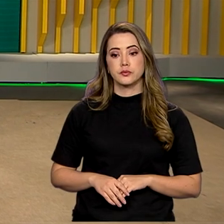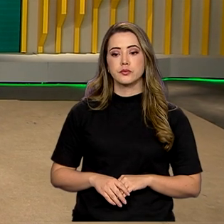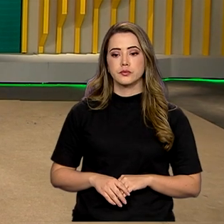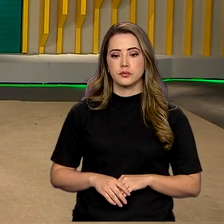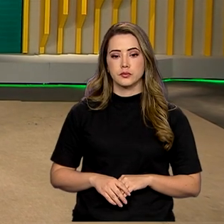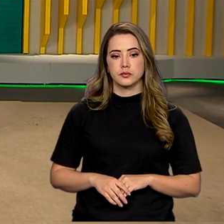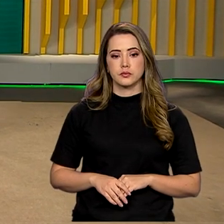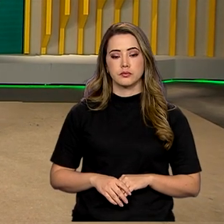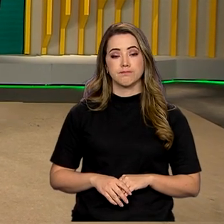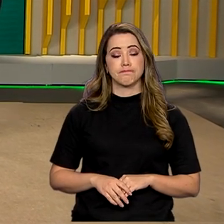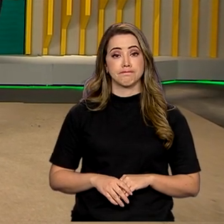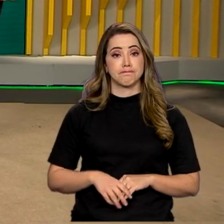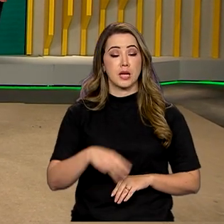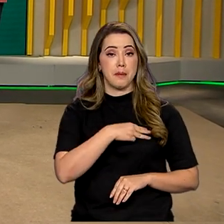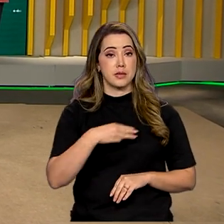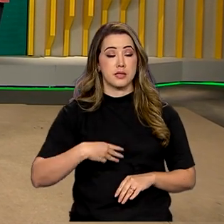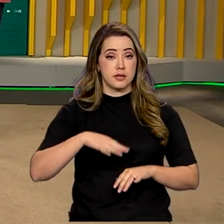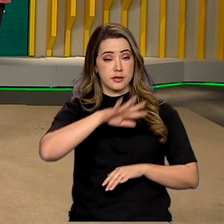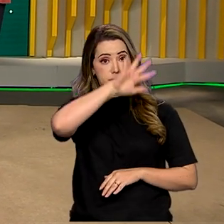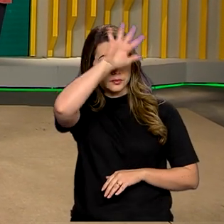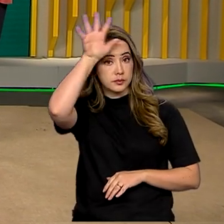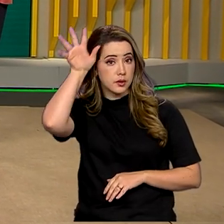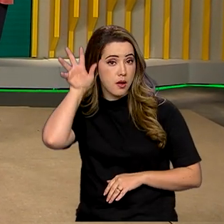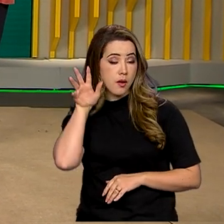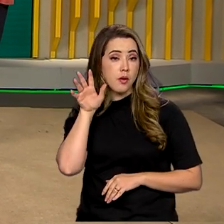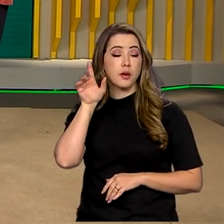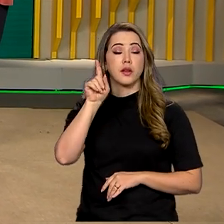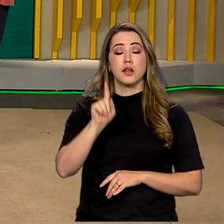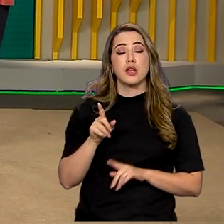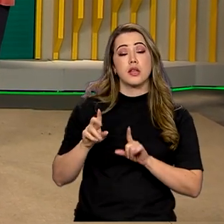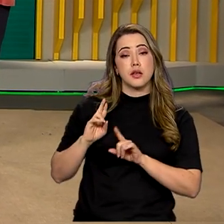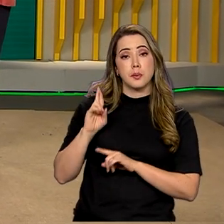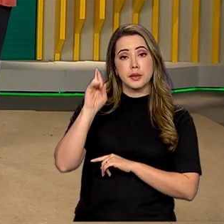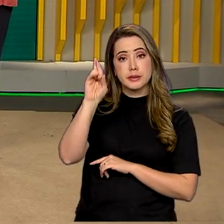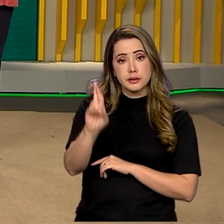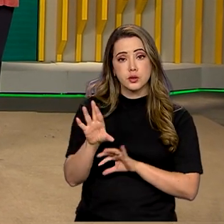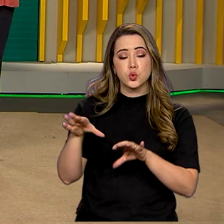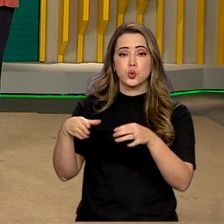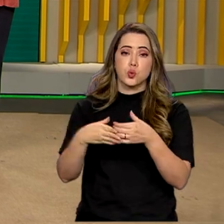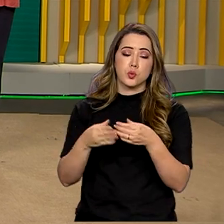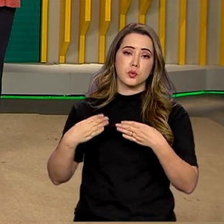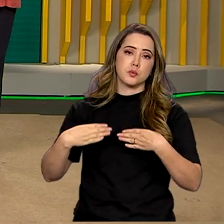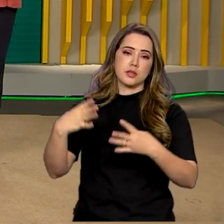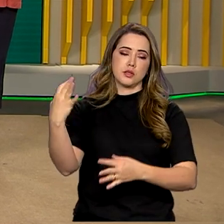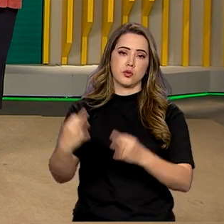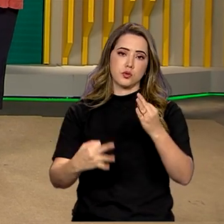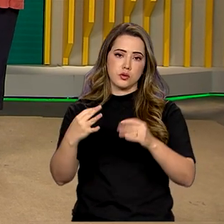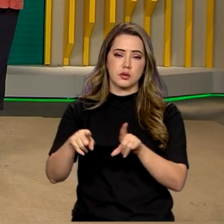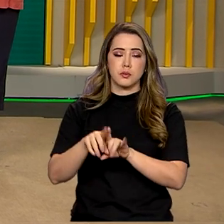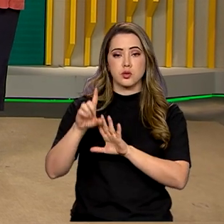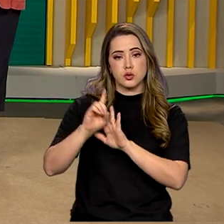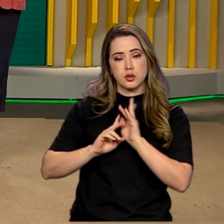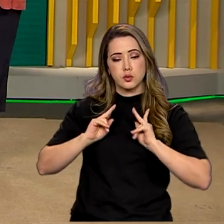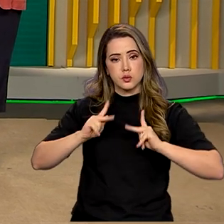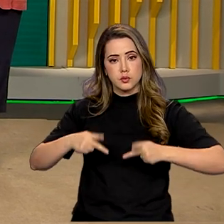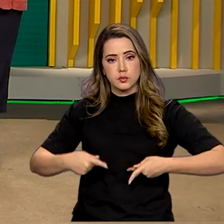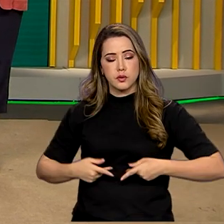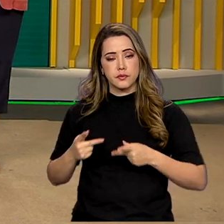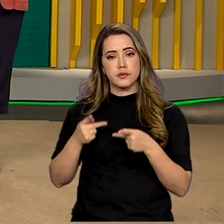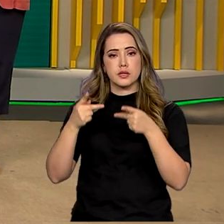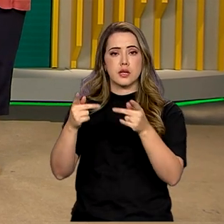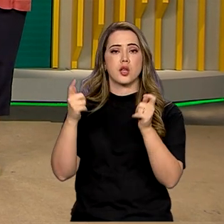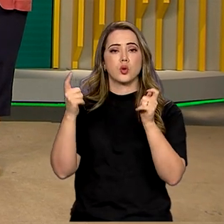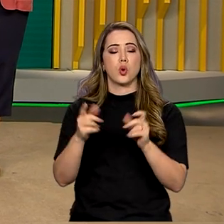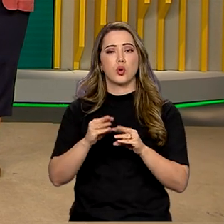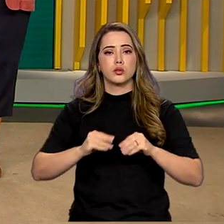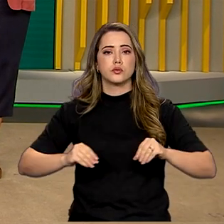A ministra dos povos indígenas, Sônia Guajajara, e representantes dos Ministérios da Justiça e dos Direitos Humanos visitaram o